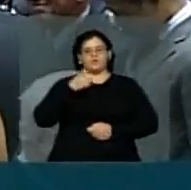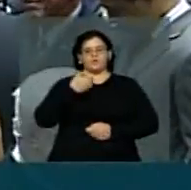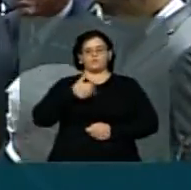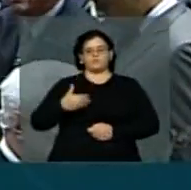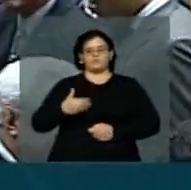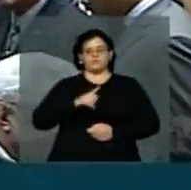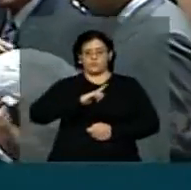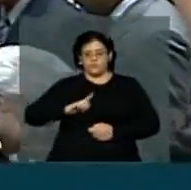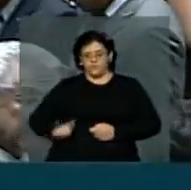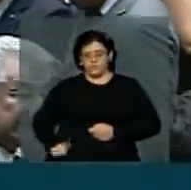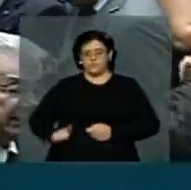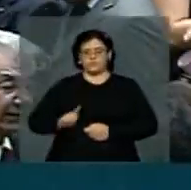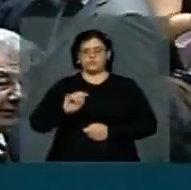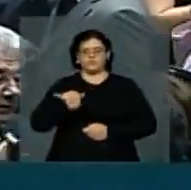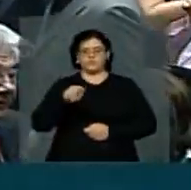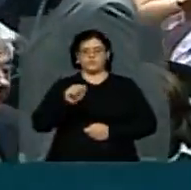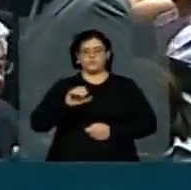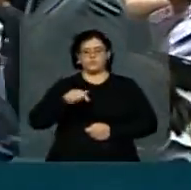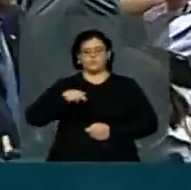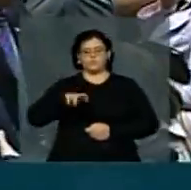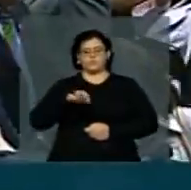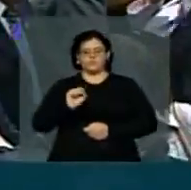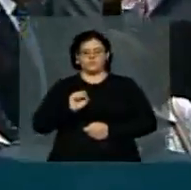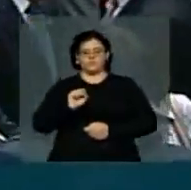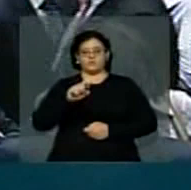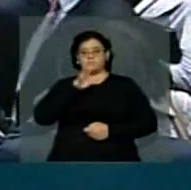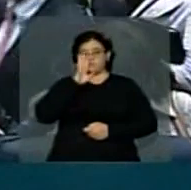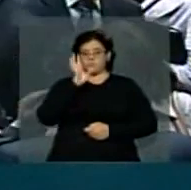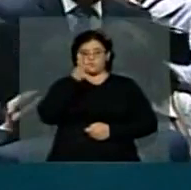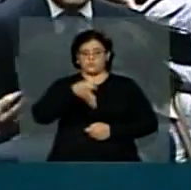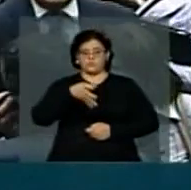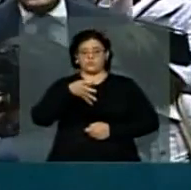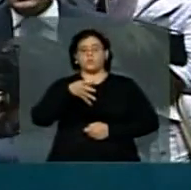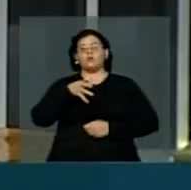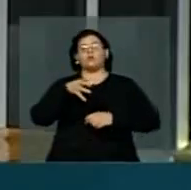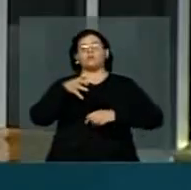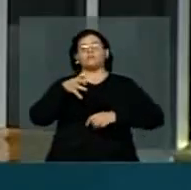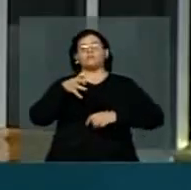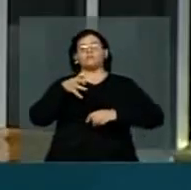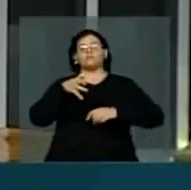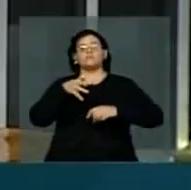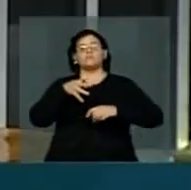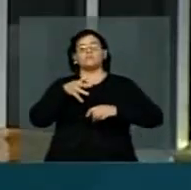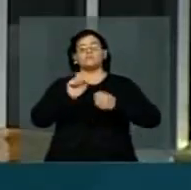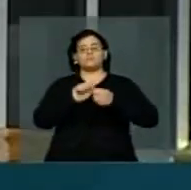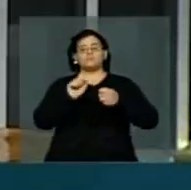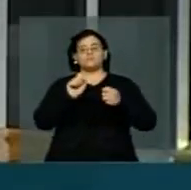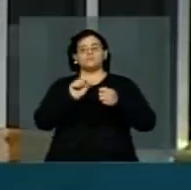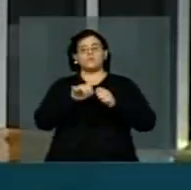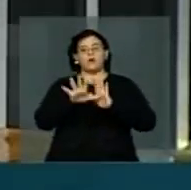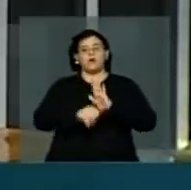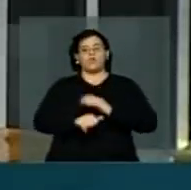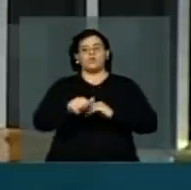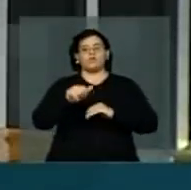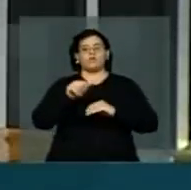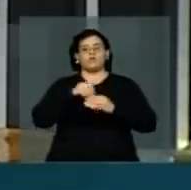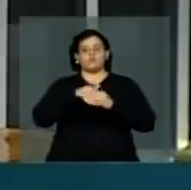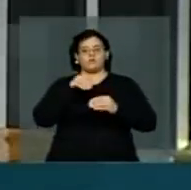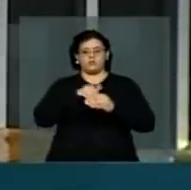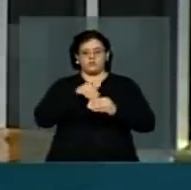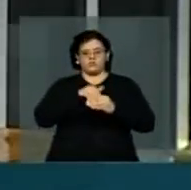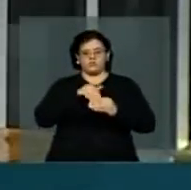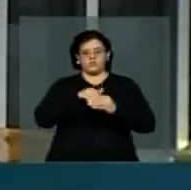prática de corrupção eleitoral Os atos que o ex-governador praticou foi